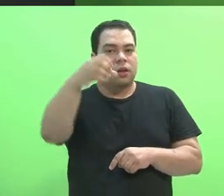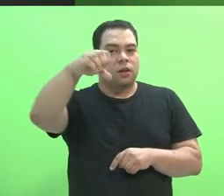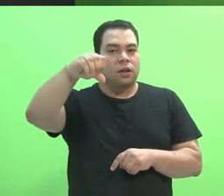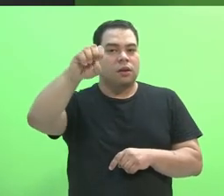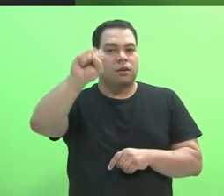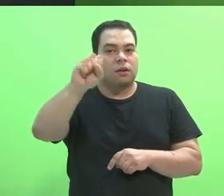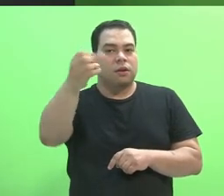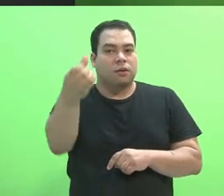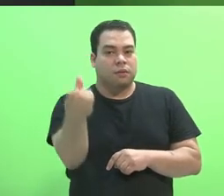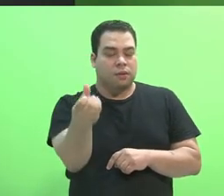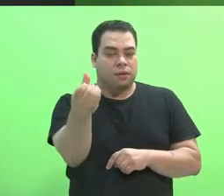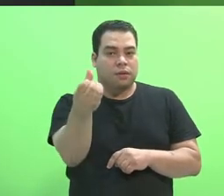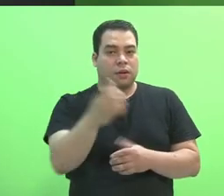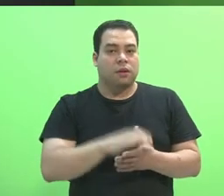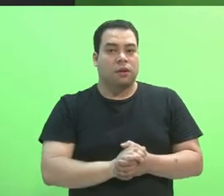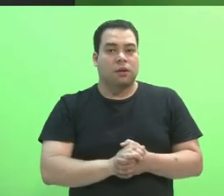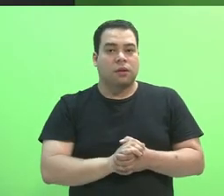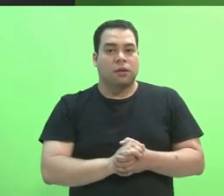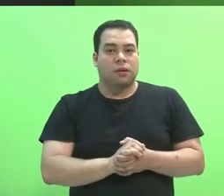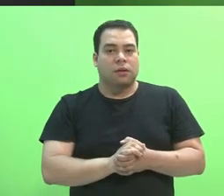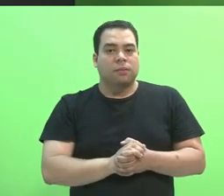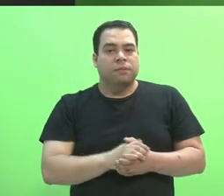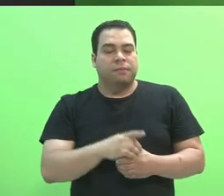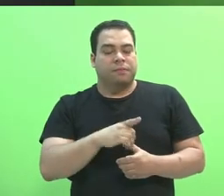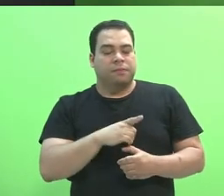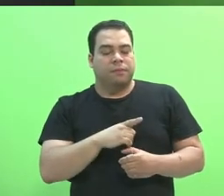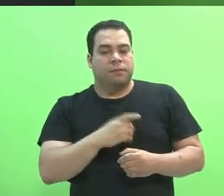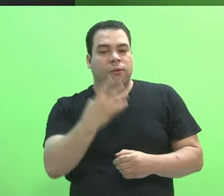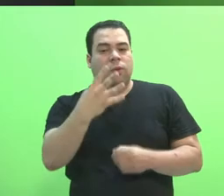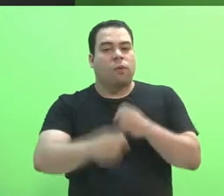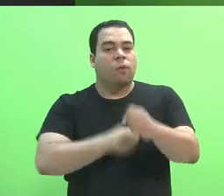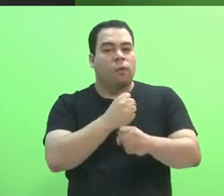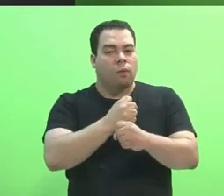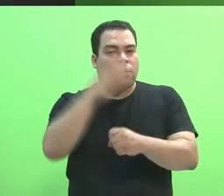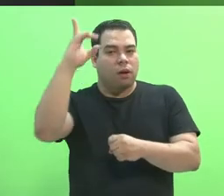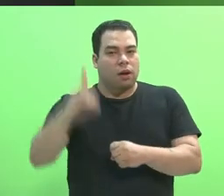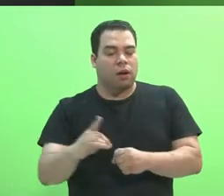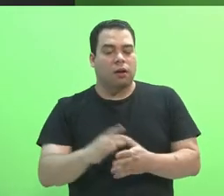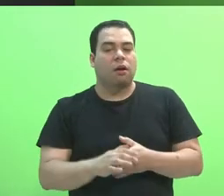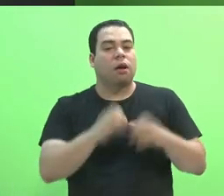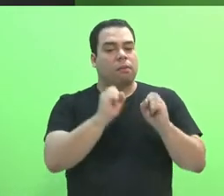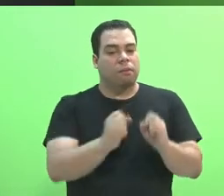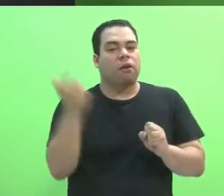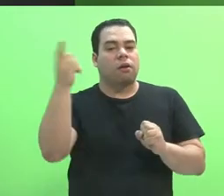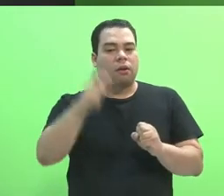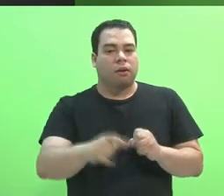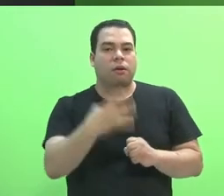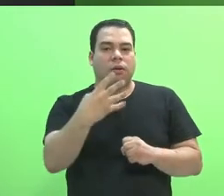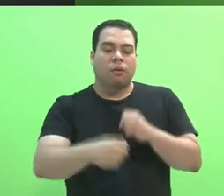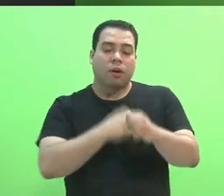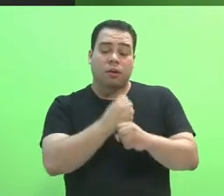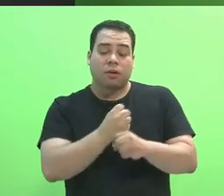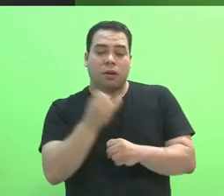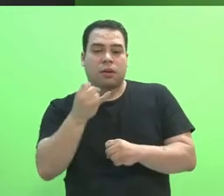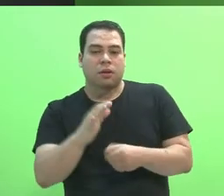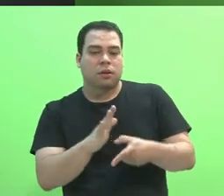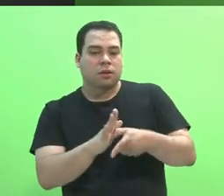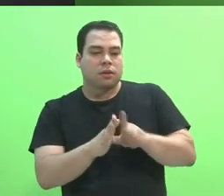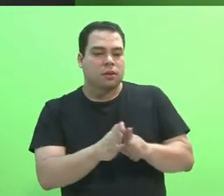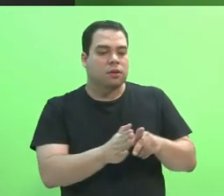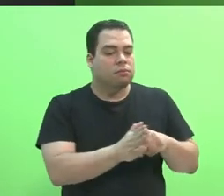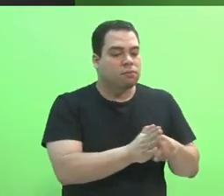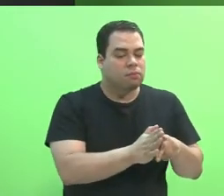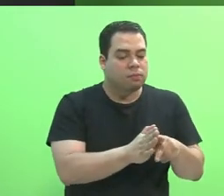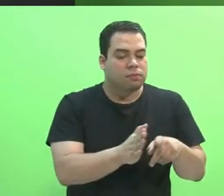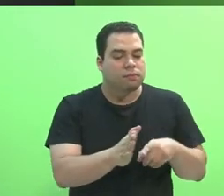de 2009, para mandato de quatro anos, permitida uma recondução após o processo de consulta à comunidade